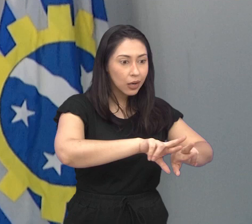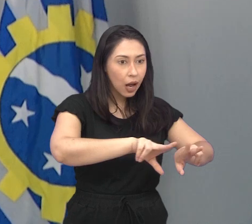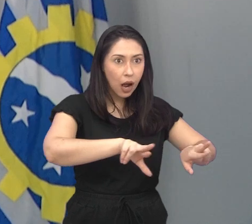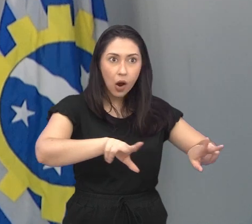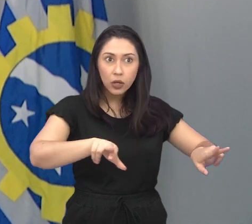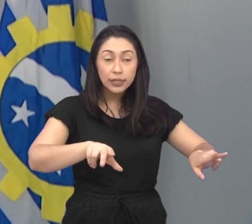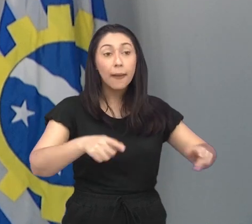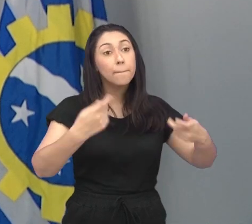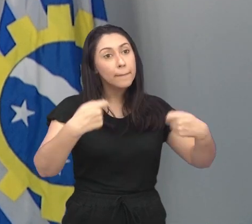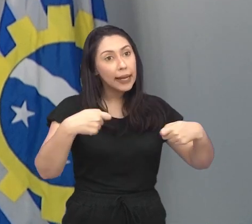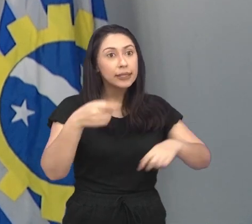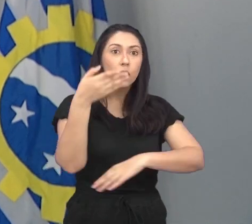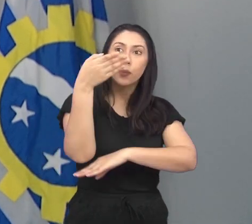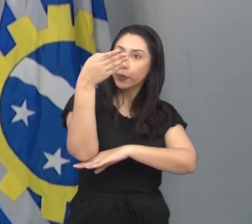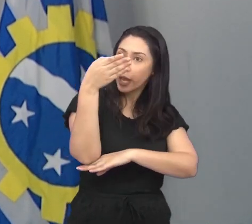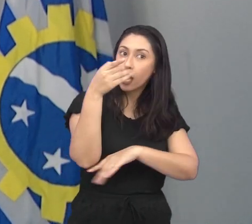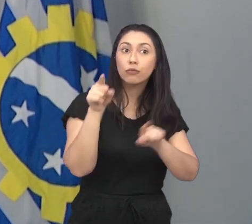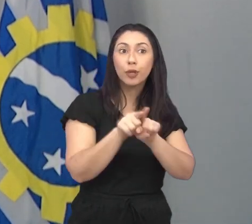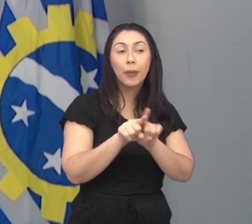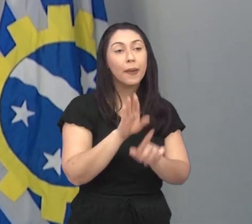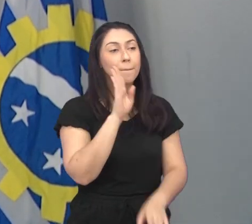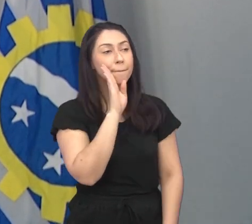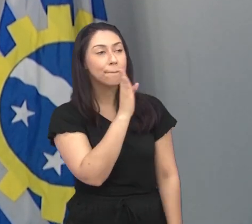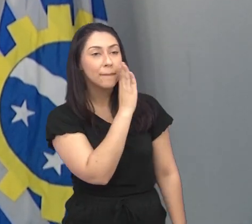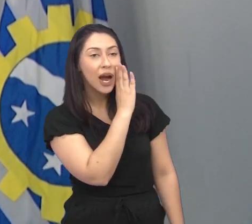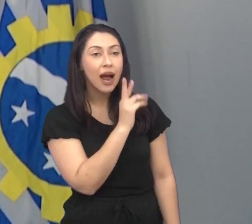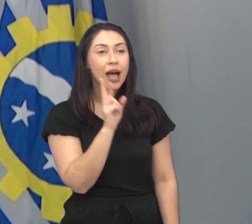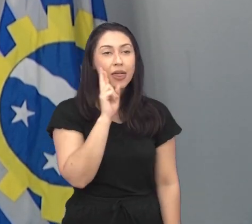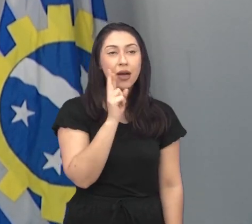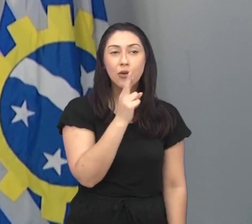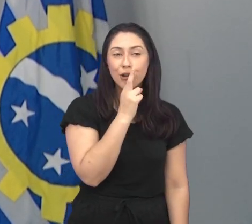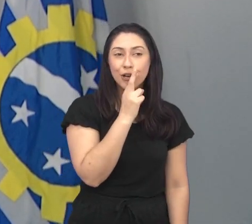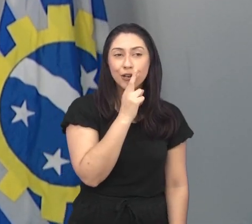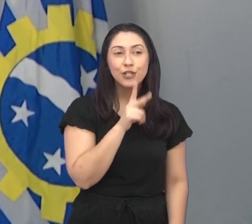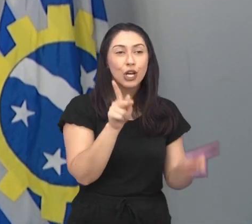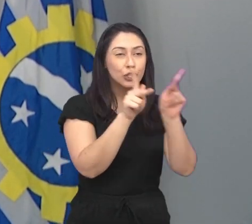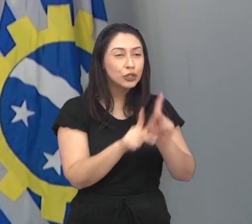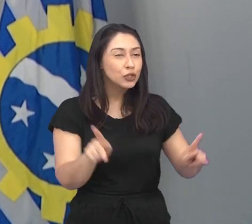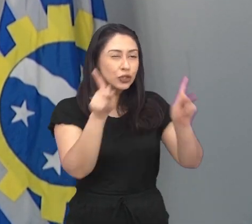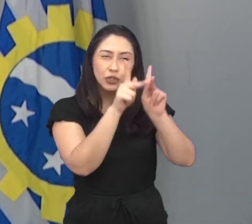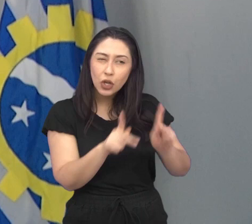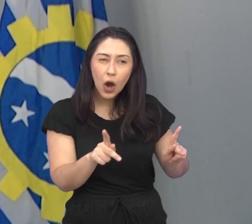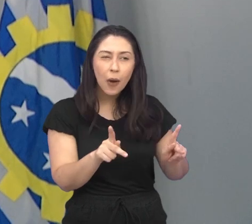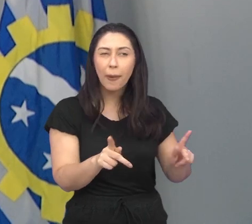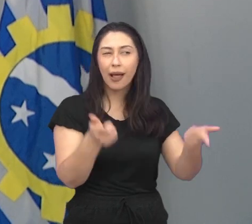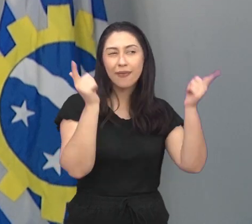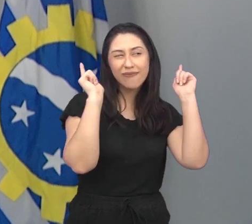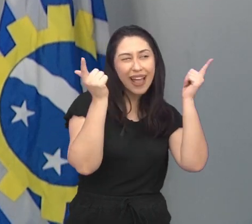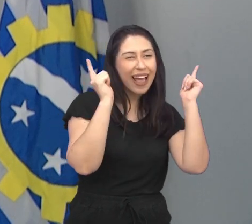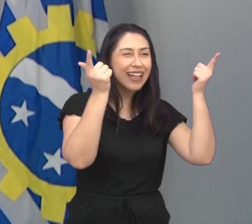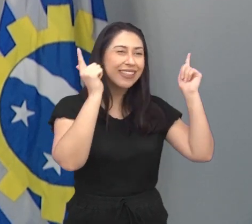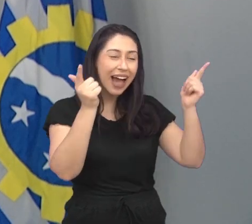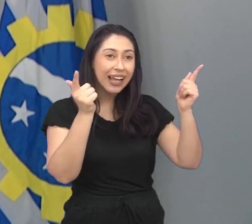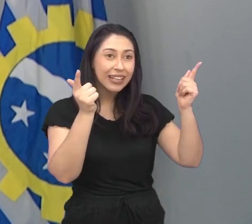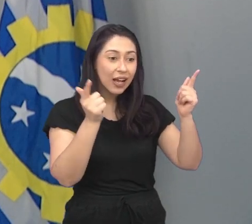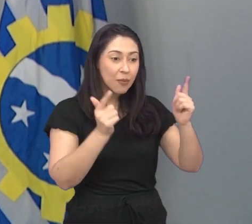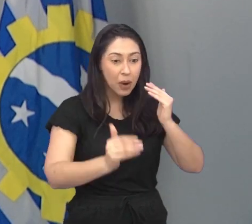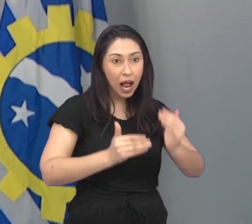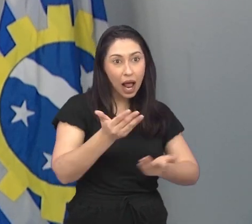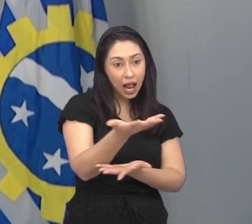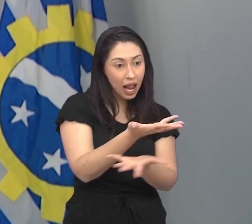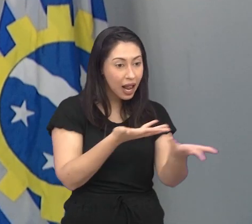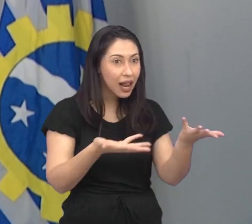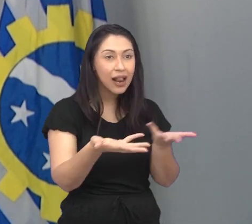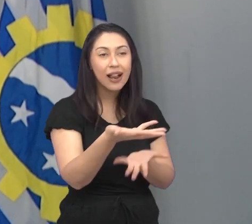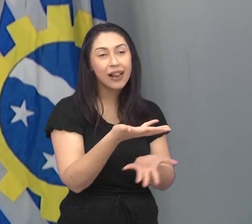Então tudo isso gera hospedagem, tudo isso gera movimento nos bares, nos restaurantes, shopping centers, casa noturna. Então